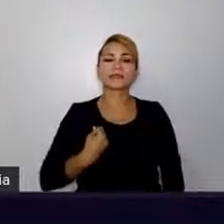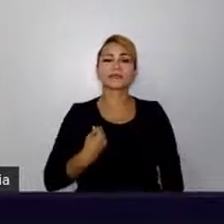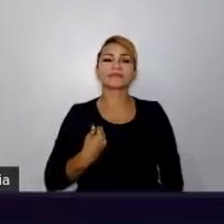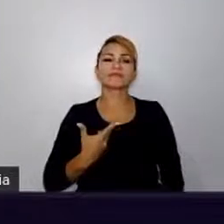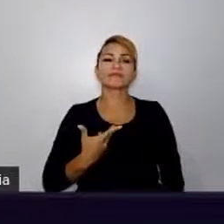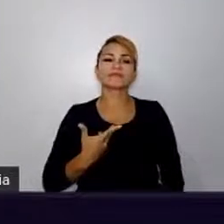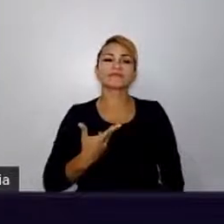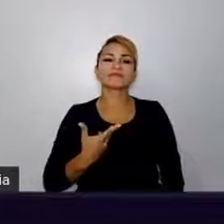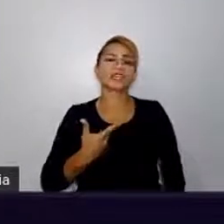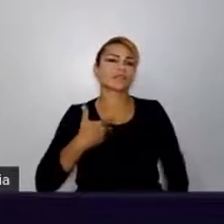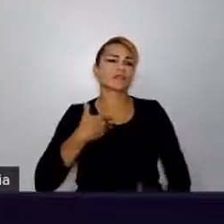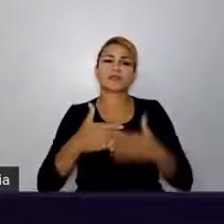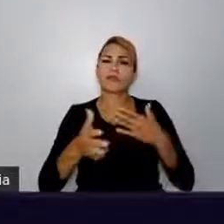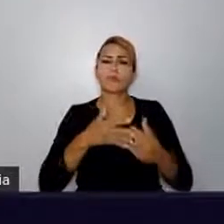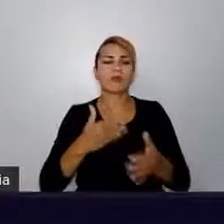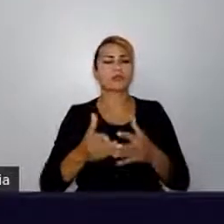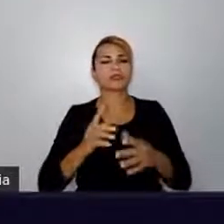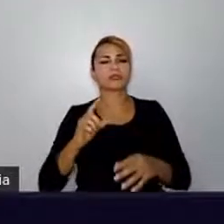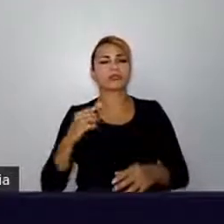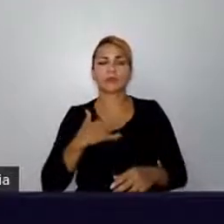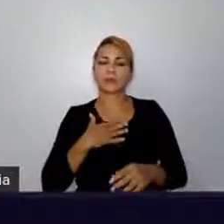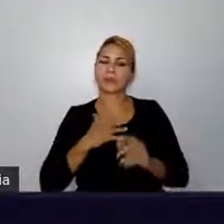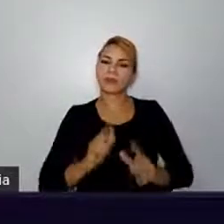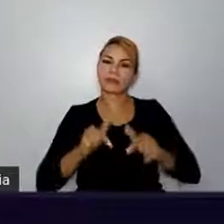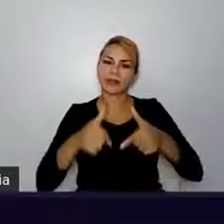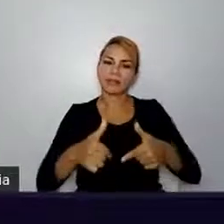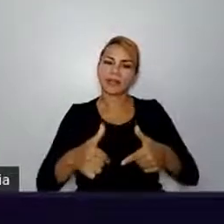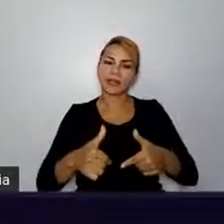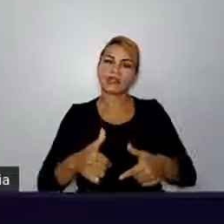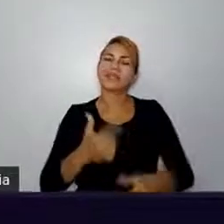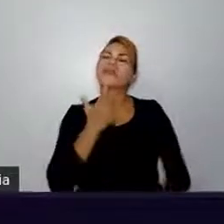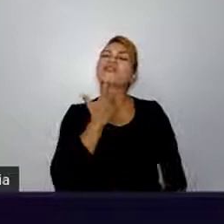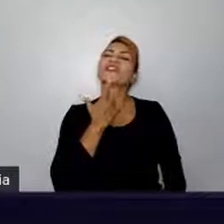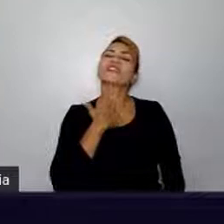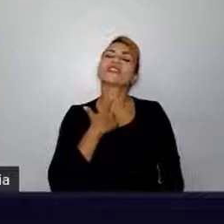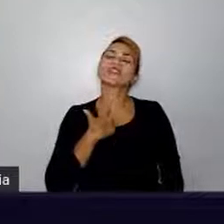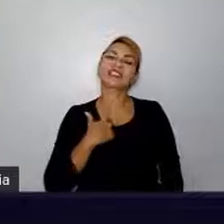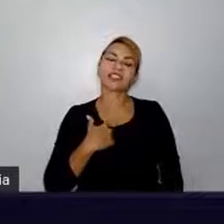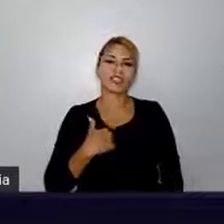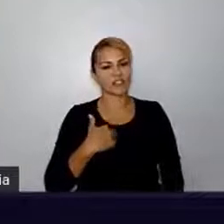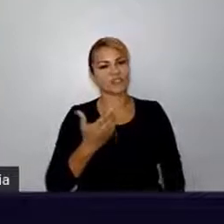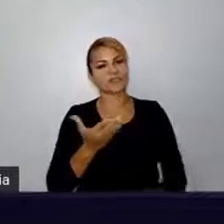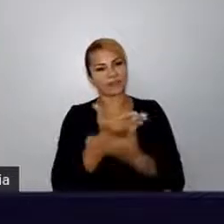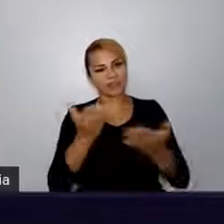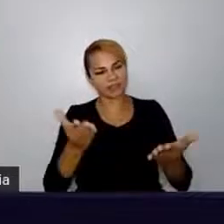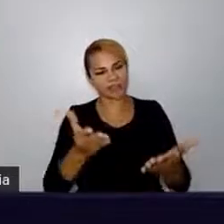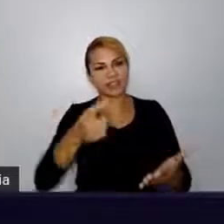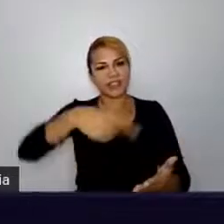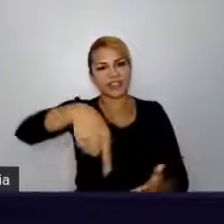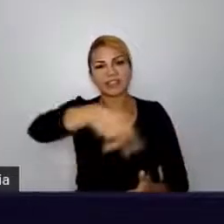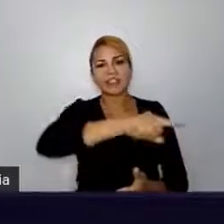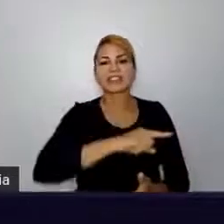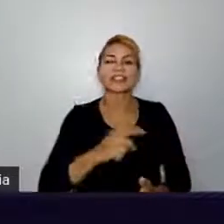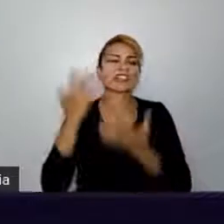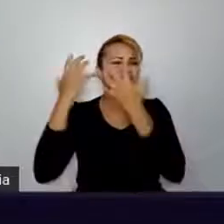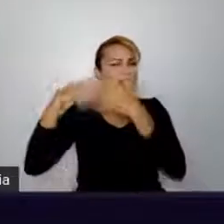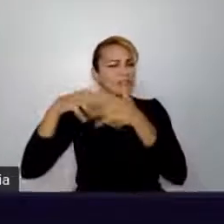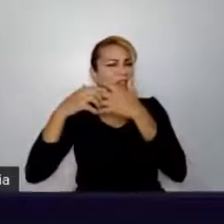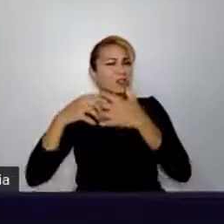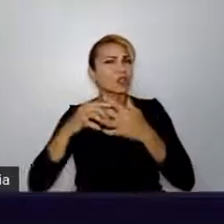da minha carreira. E eu desejo que tudo isso que eu falei aqui sirva de reflexão do que a gente faz sozinho e do que a gente faz junto.